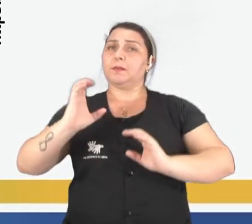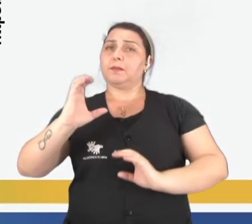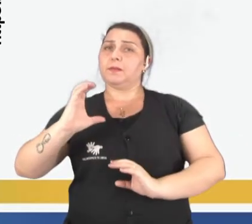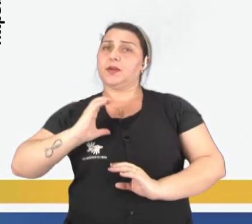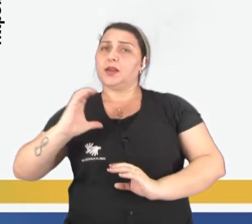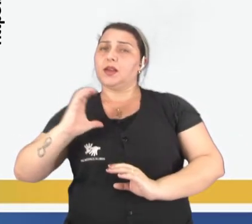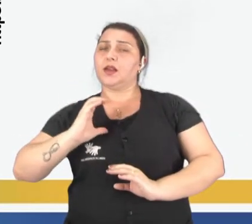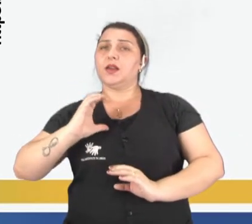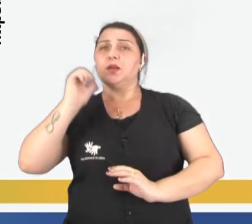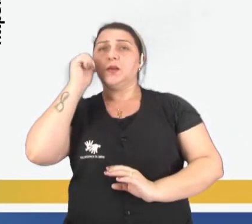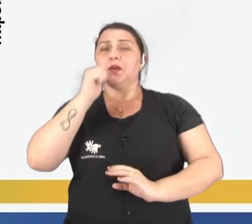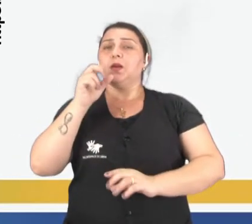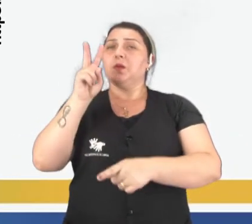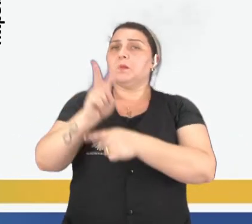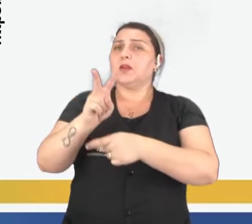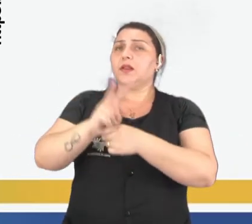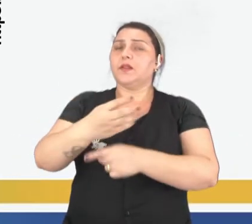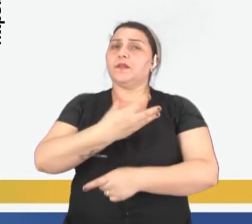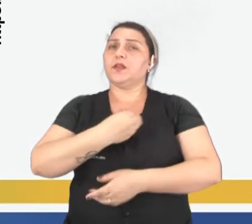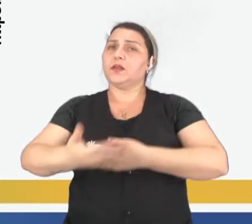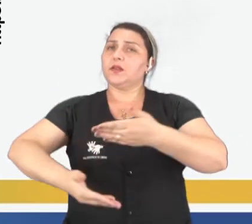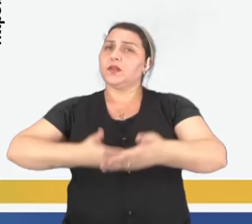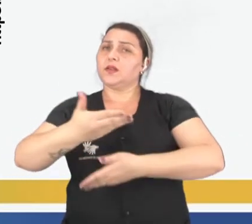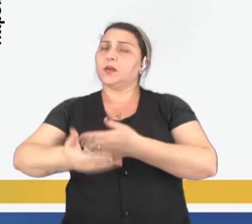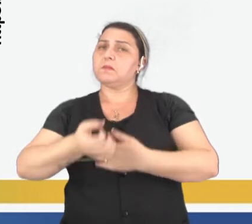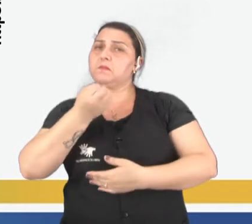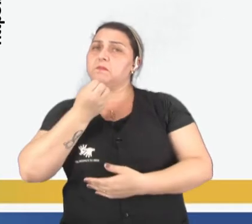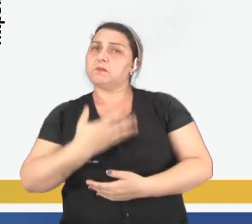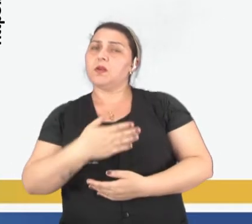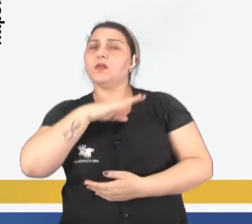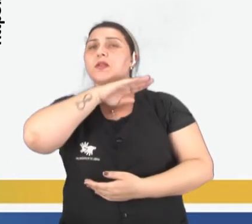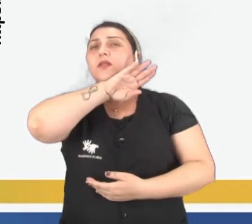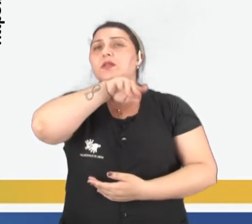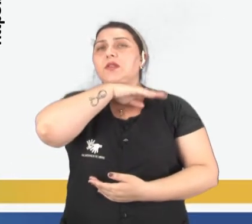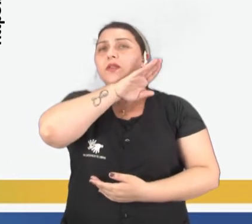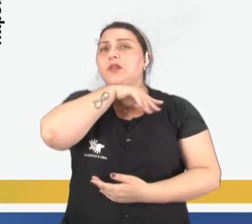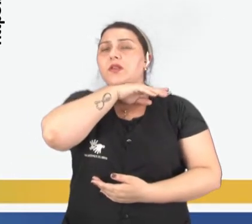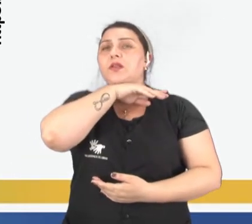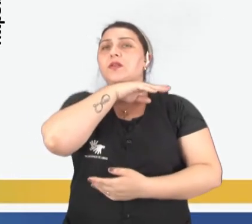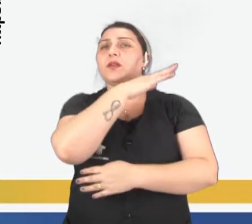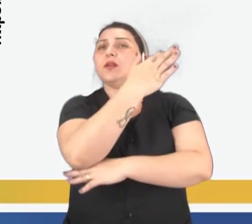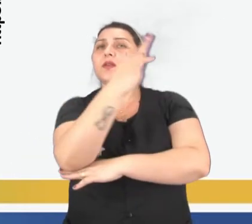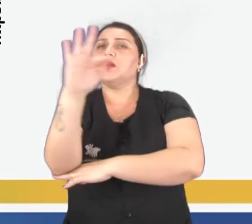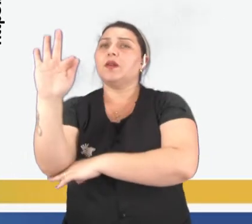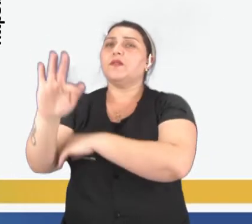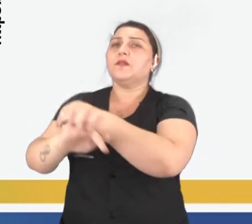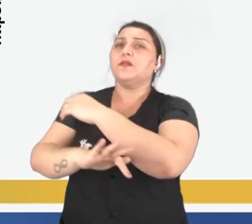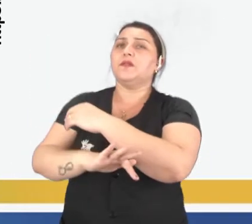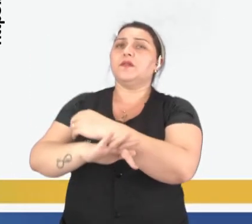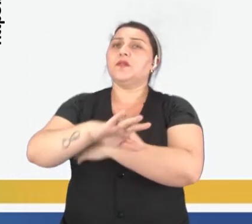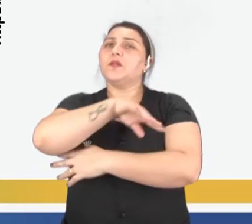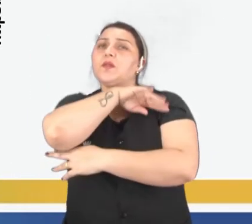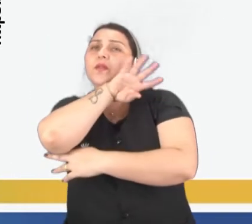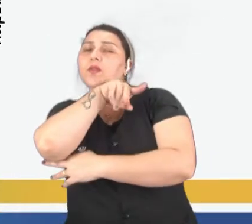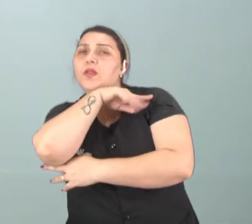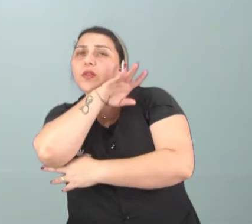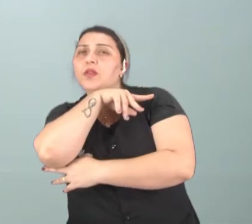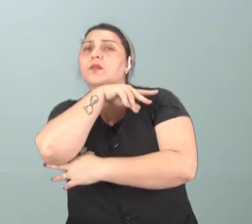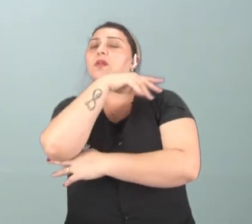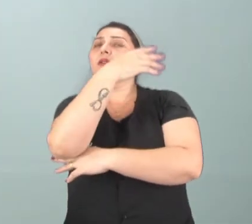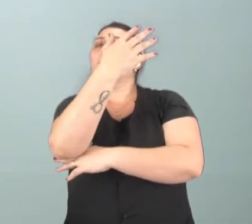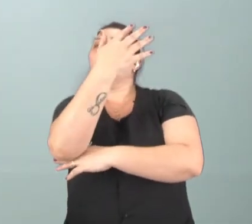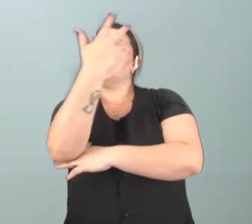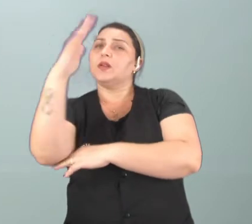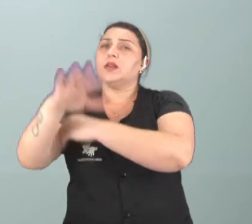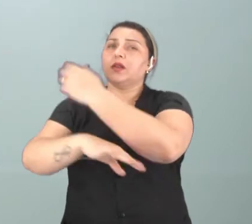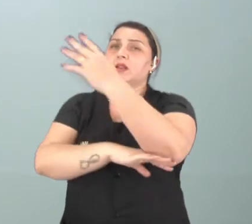mulher, preservando a vida, tendo uma relação saudável com os animais, com a flora, com a fauna da sua região. É muito